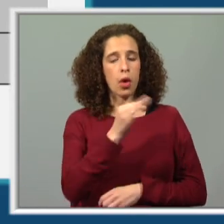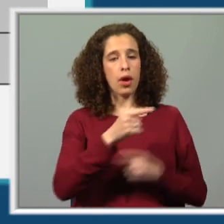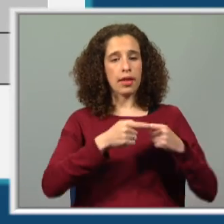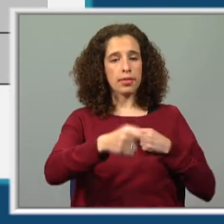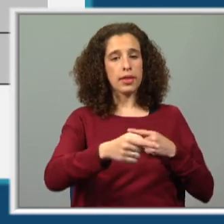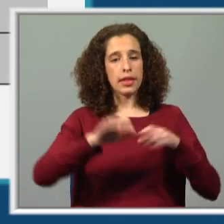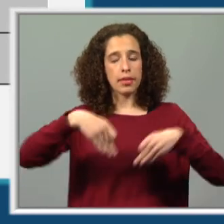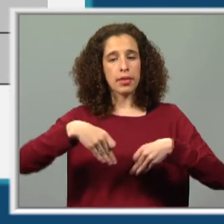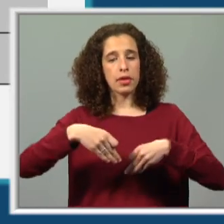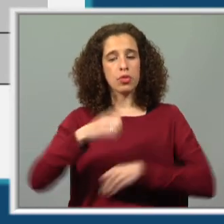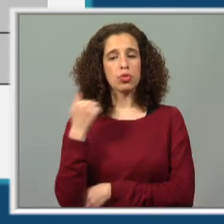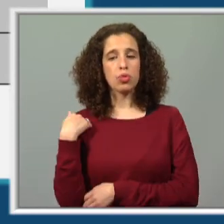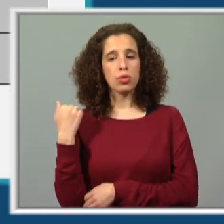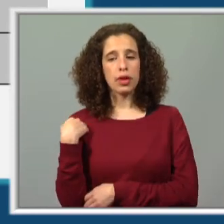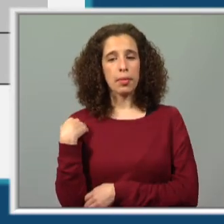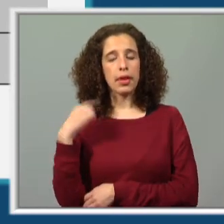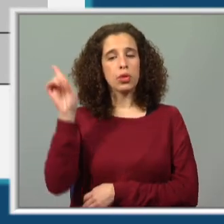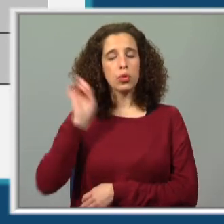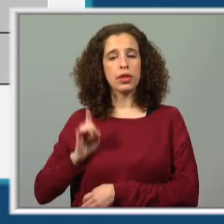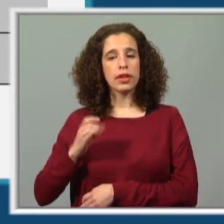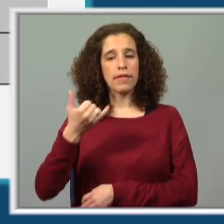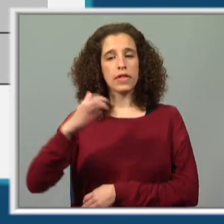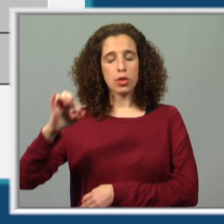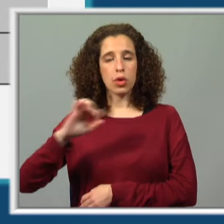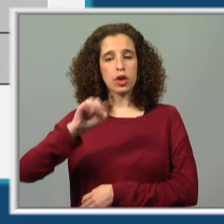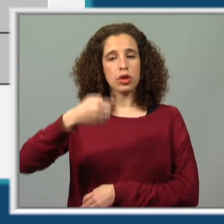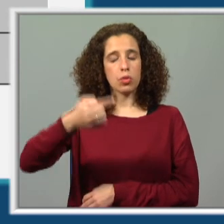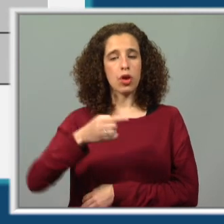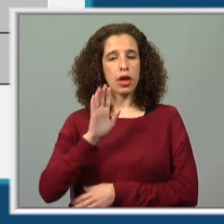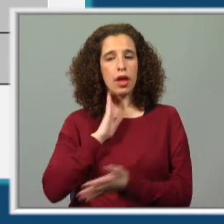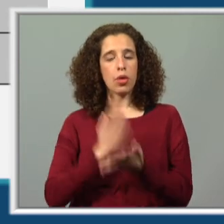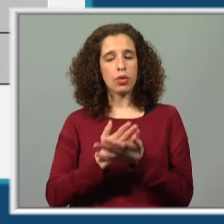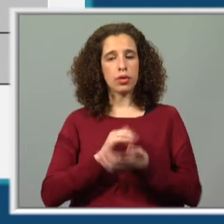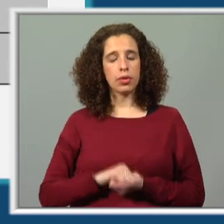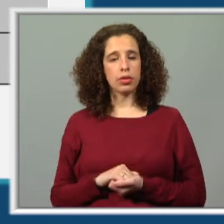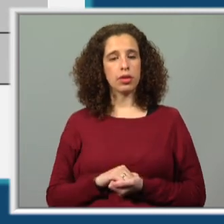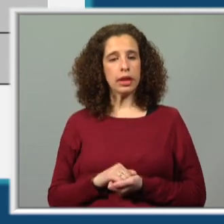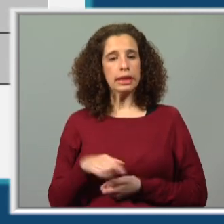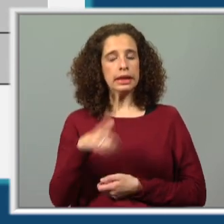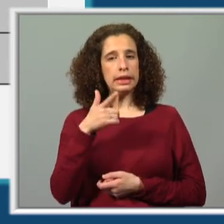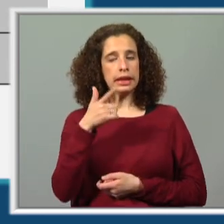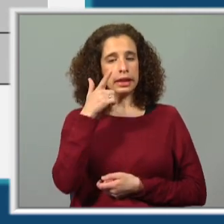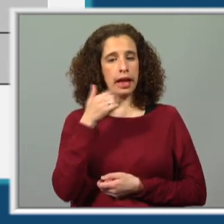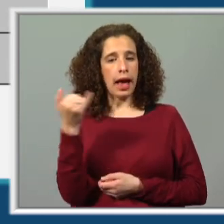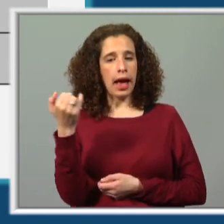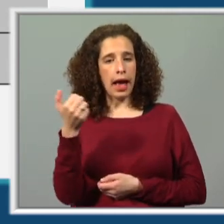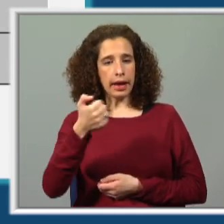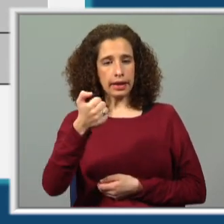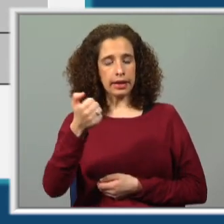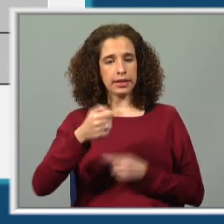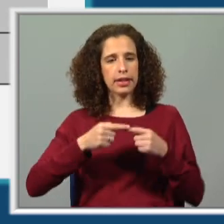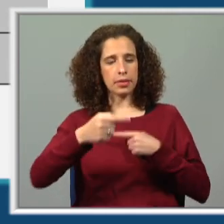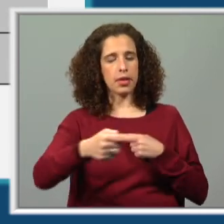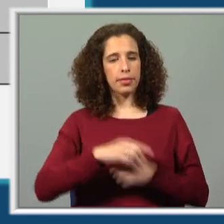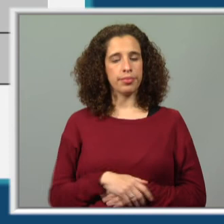e terminava no sábado, no dia 28. E depois tínhamos a última, que era a quinta, quinta semana, não nos enganámos a contar, pois